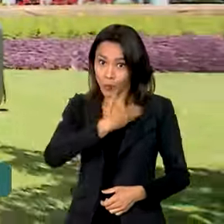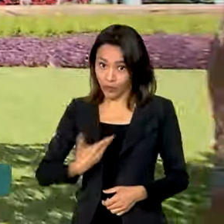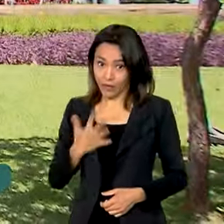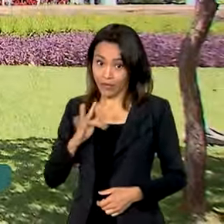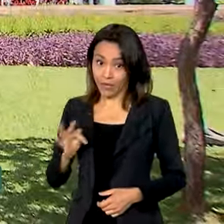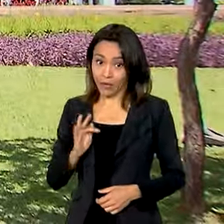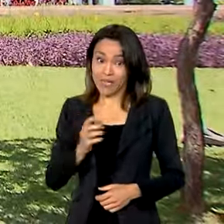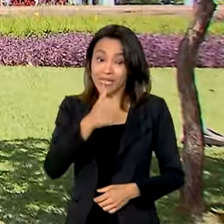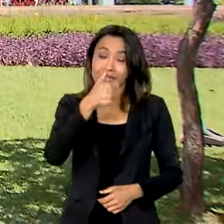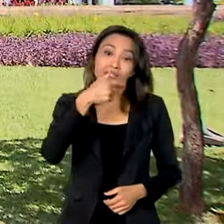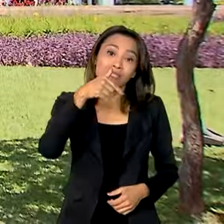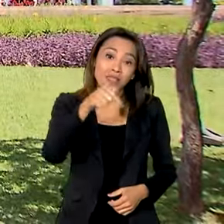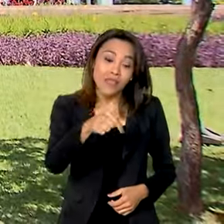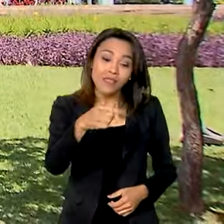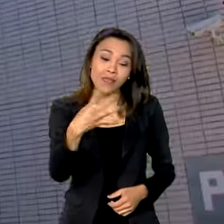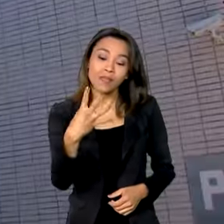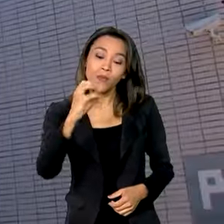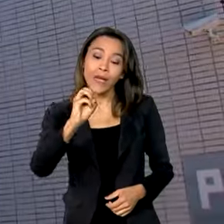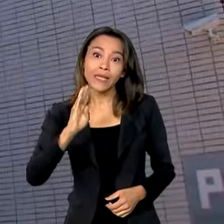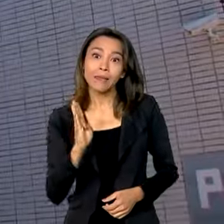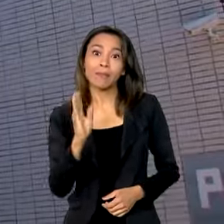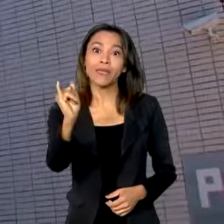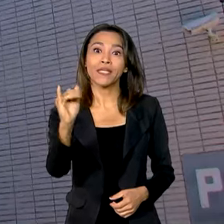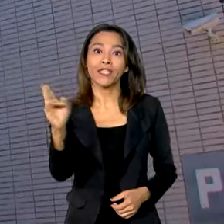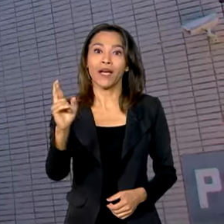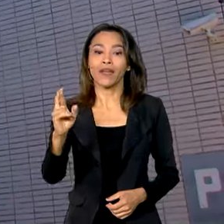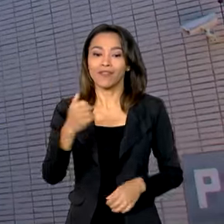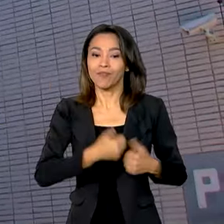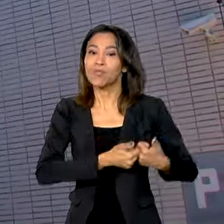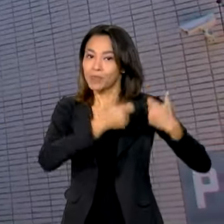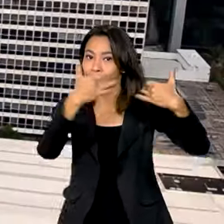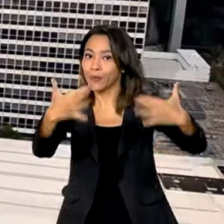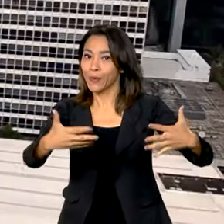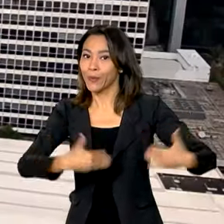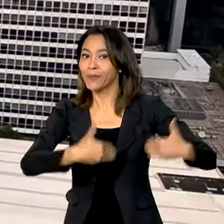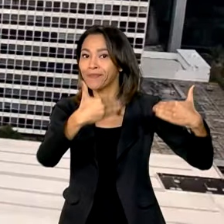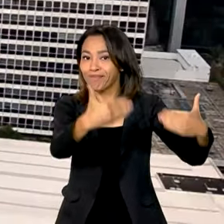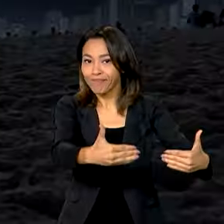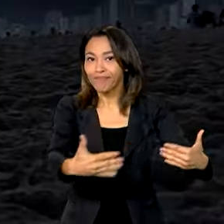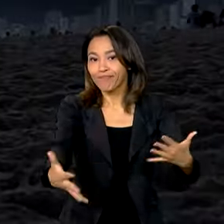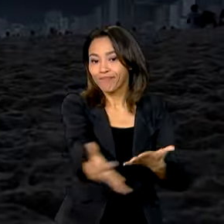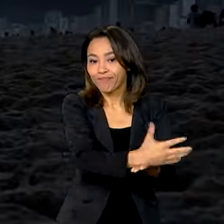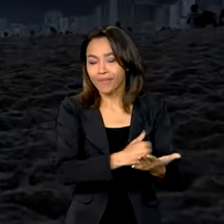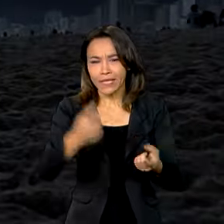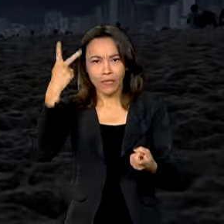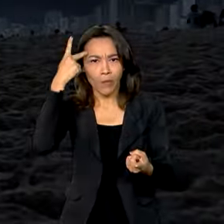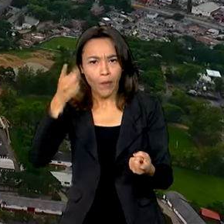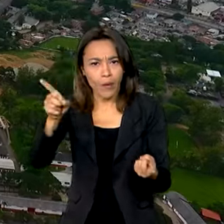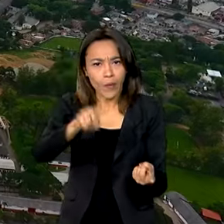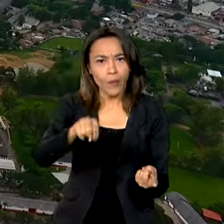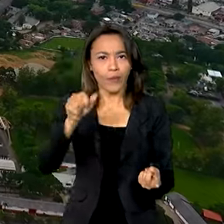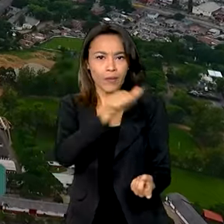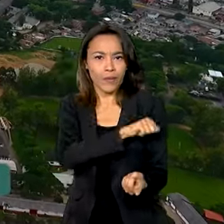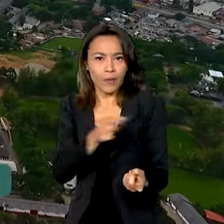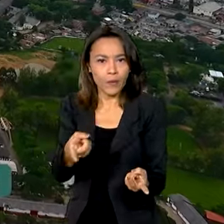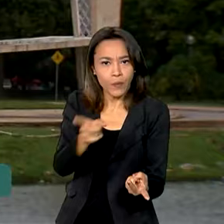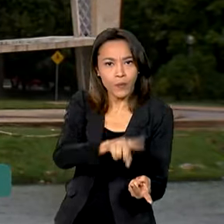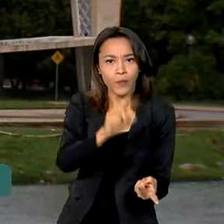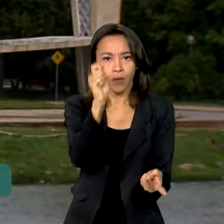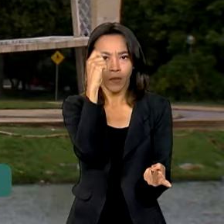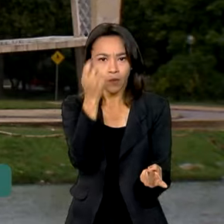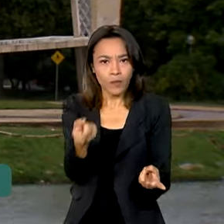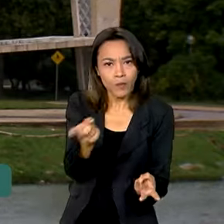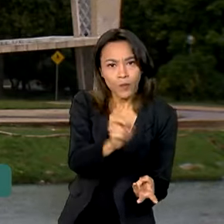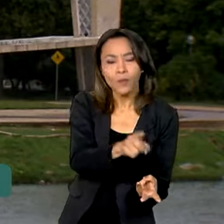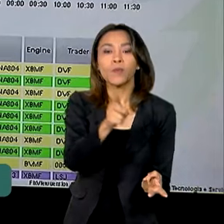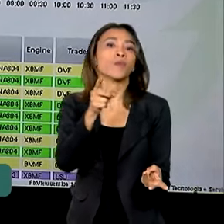740 bilhões, segundo o Ministério da Fazenda. São Paulo, Rio de Janeiro, Rio Grande do Sul